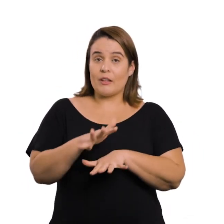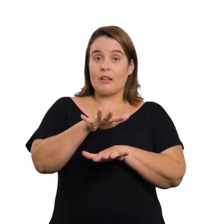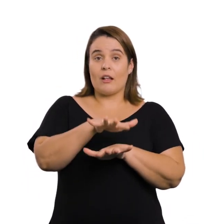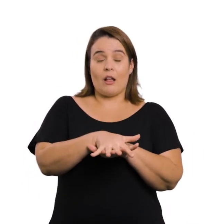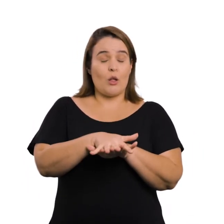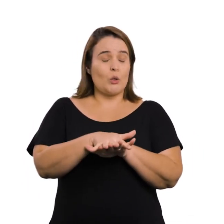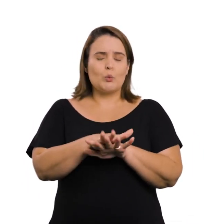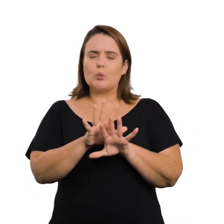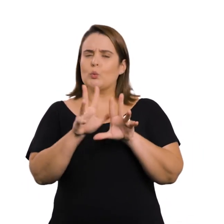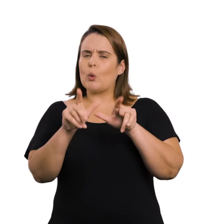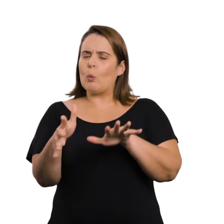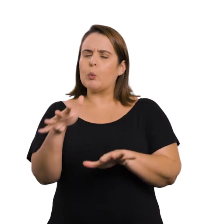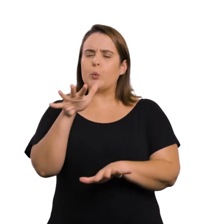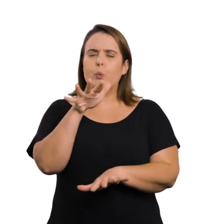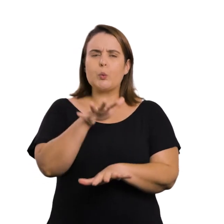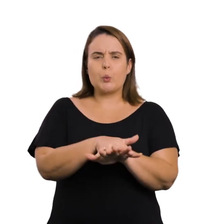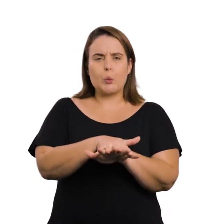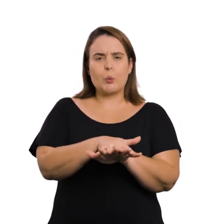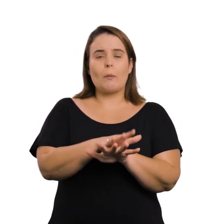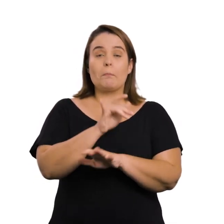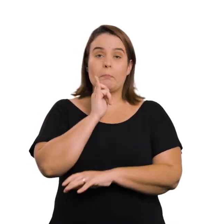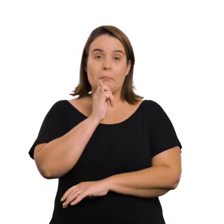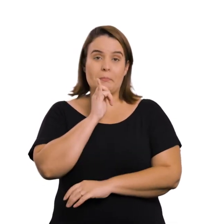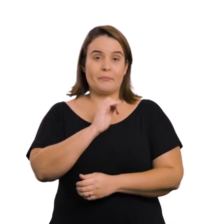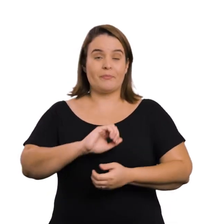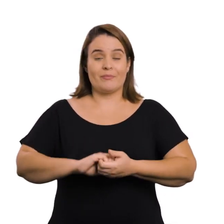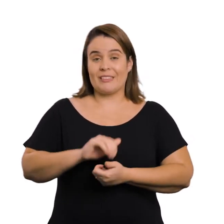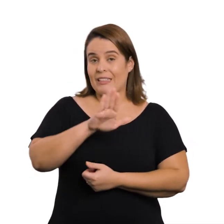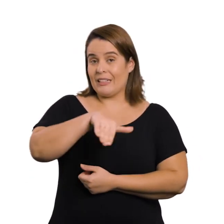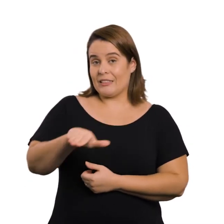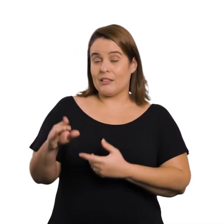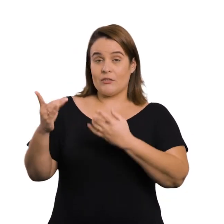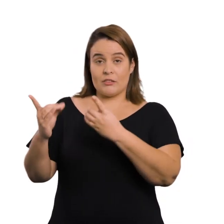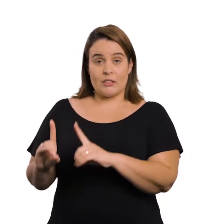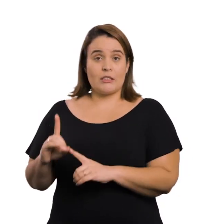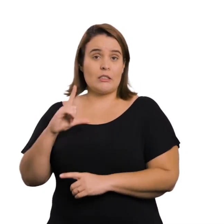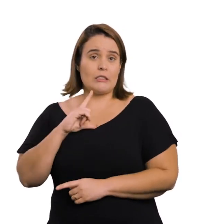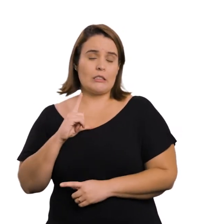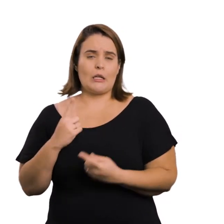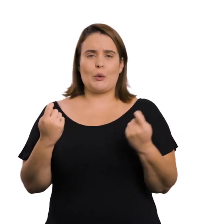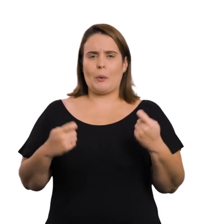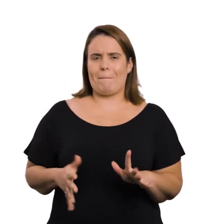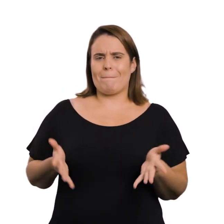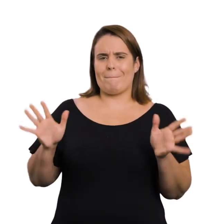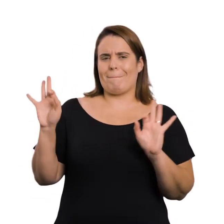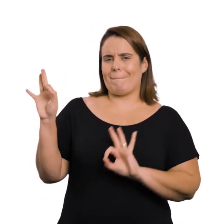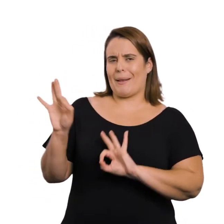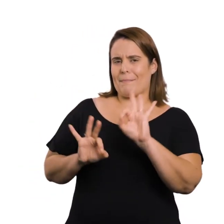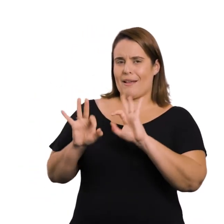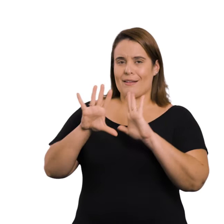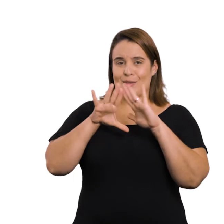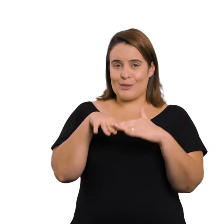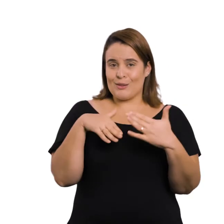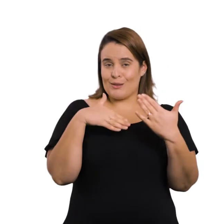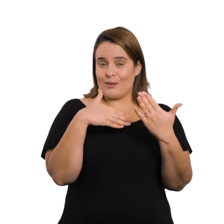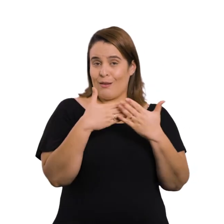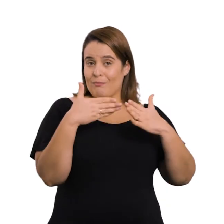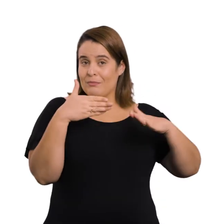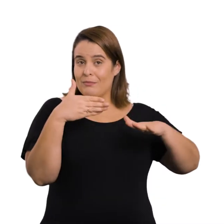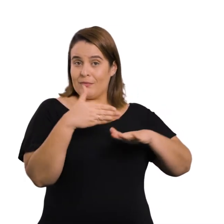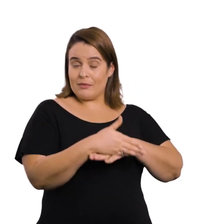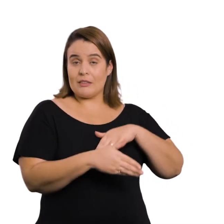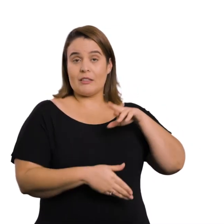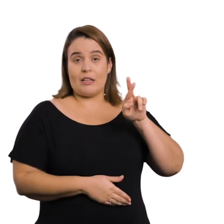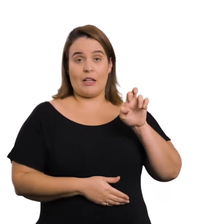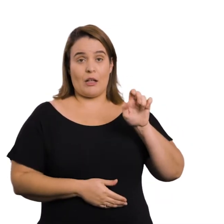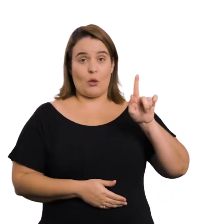todos Na inclusão, a inserção é total e incondicional Por exemplo, crianças com deficiência não precisam